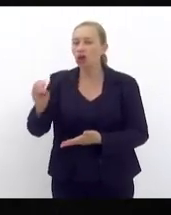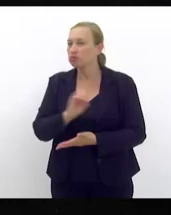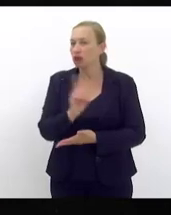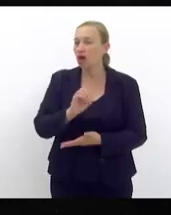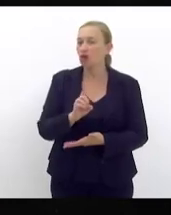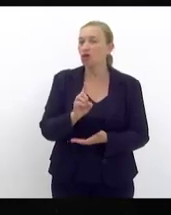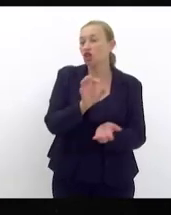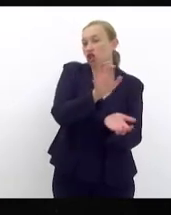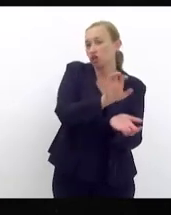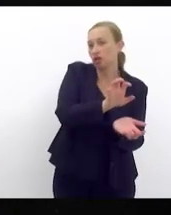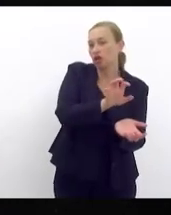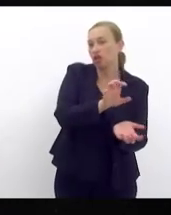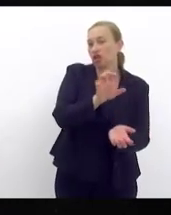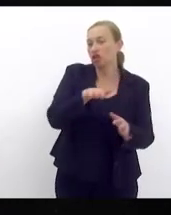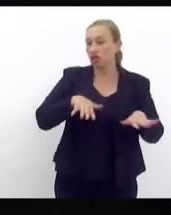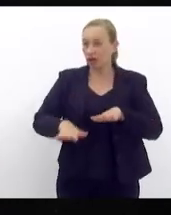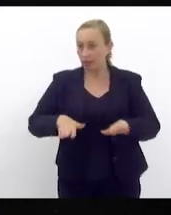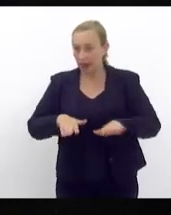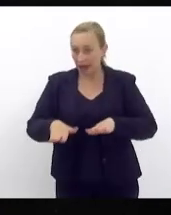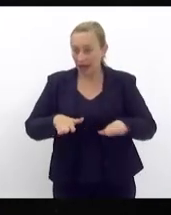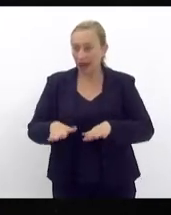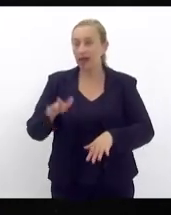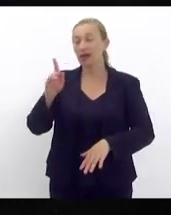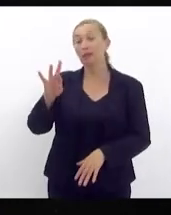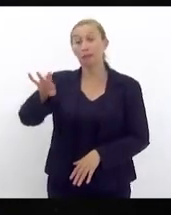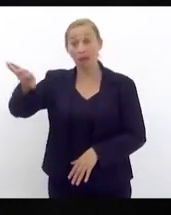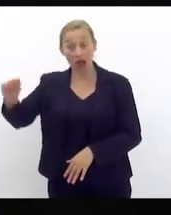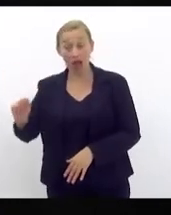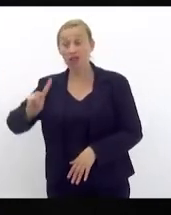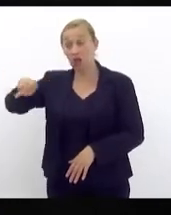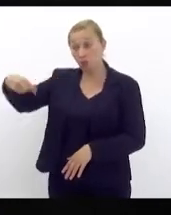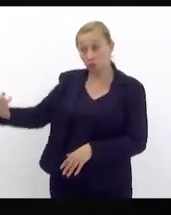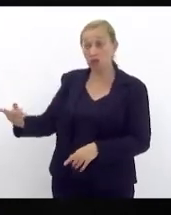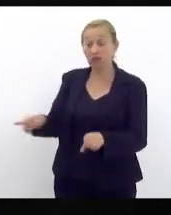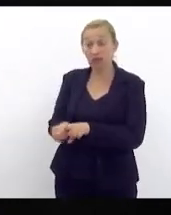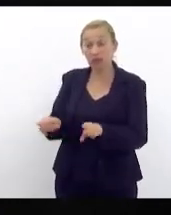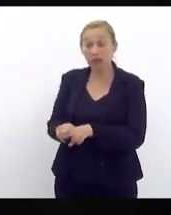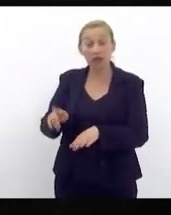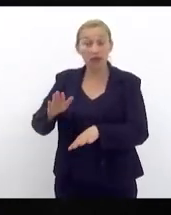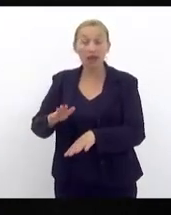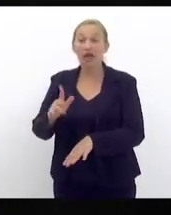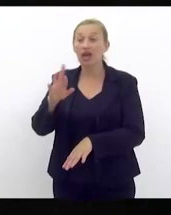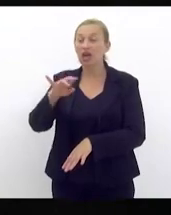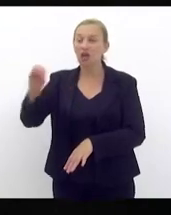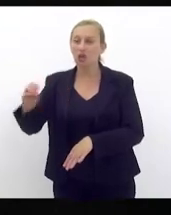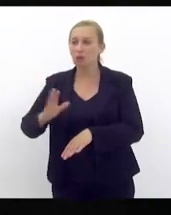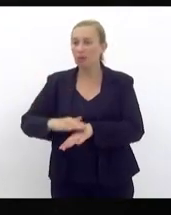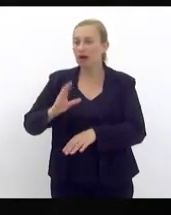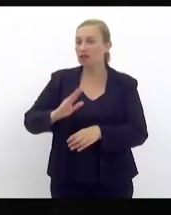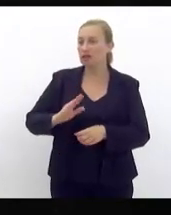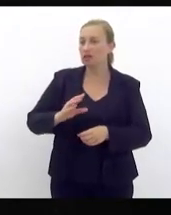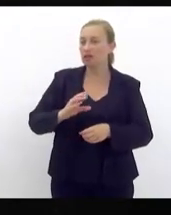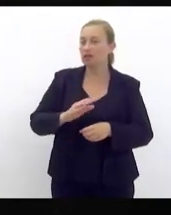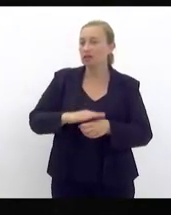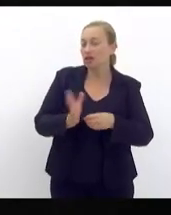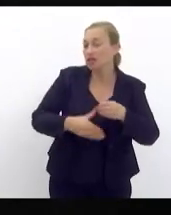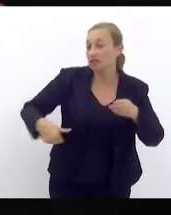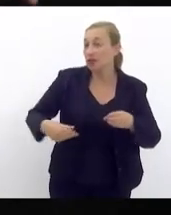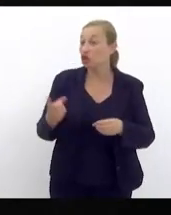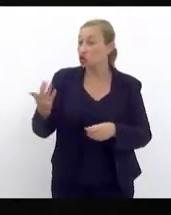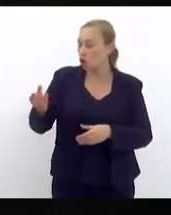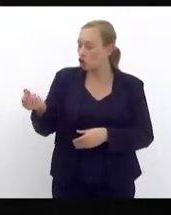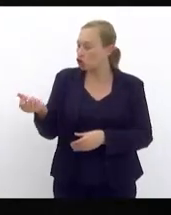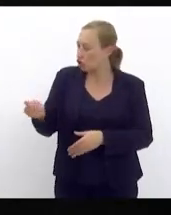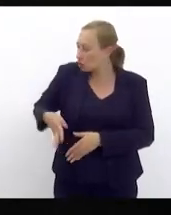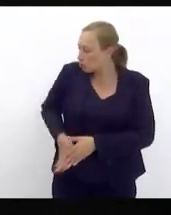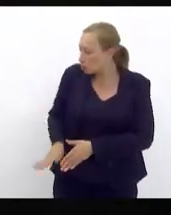Jacarepaguai da Barra que a Engar tem a outra que é da minha região que é a Mais Saneamento Rio Mais Saneamento elas só colocam o dinheiro no bolso qual é as